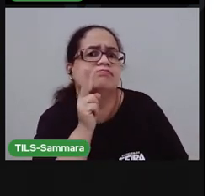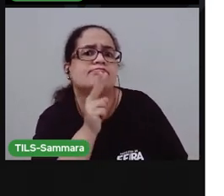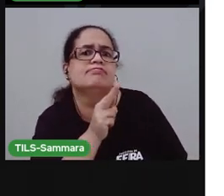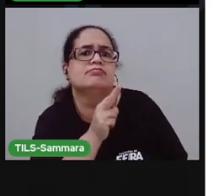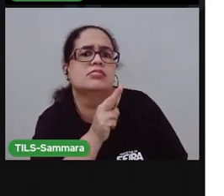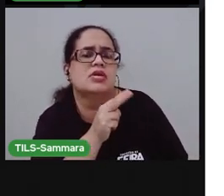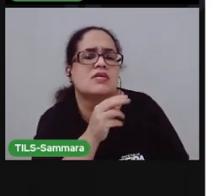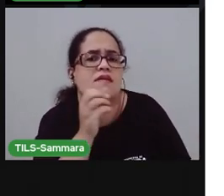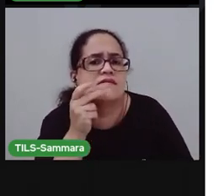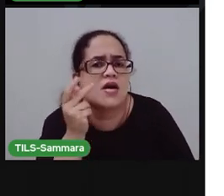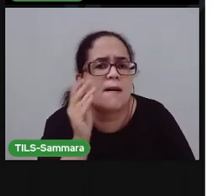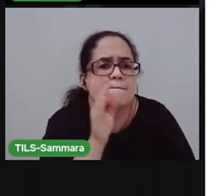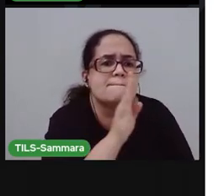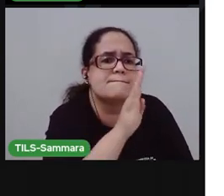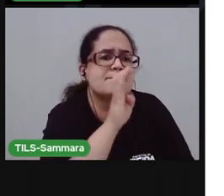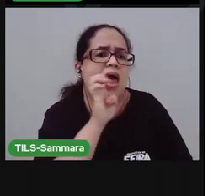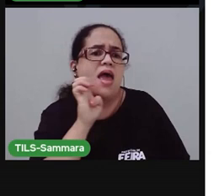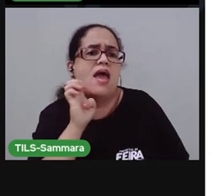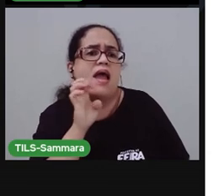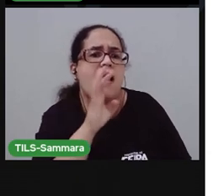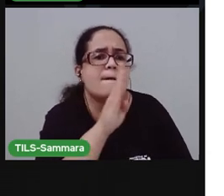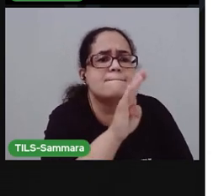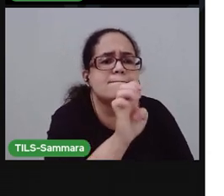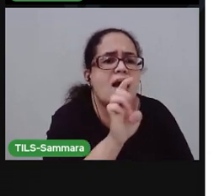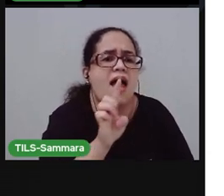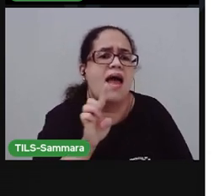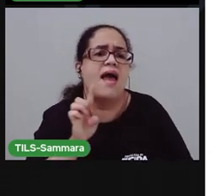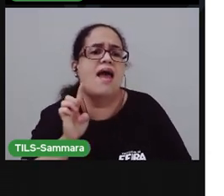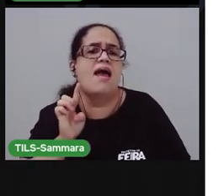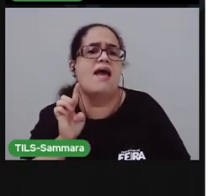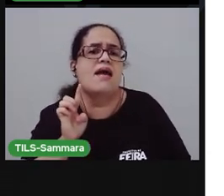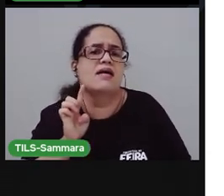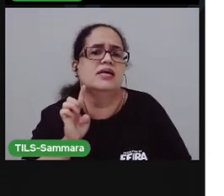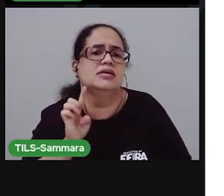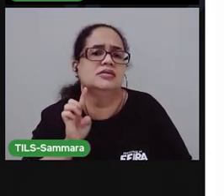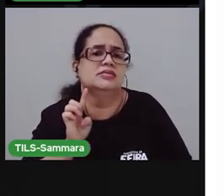E fazia assim, ó. Bê, bê.